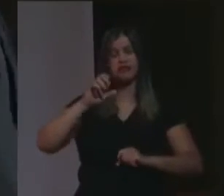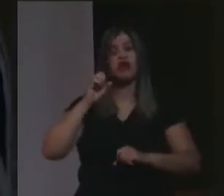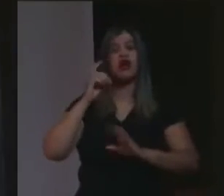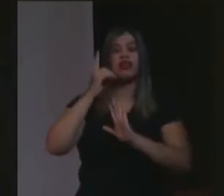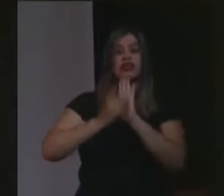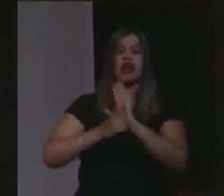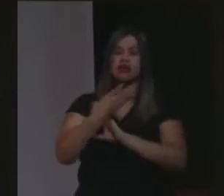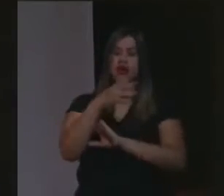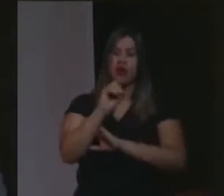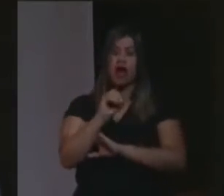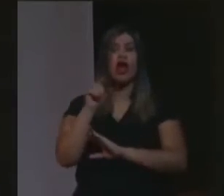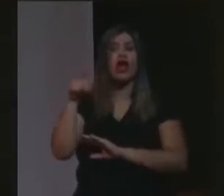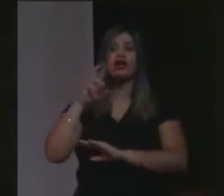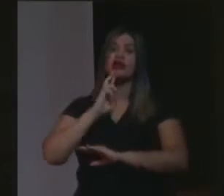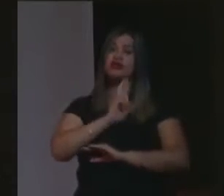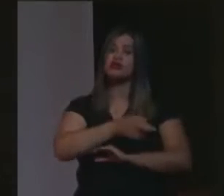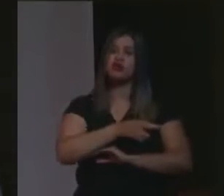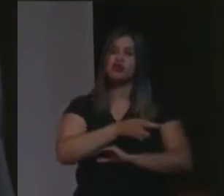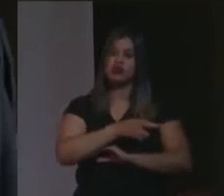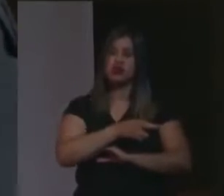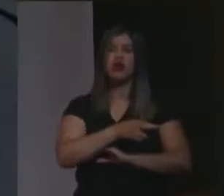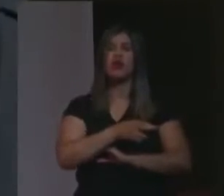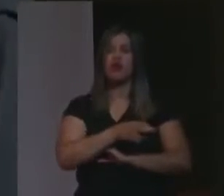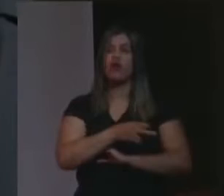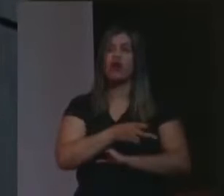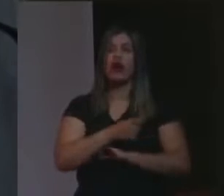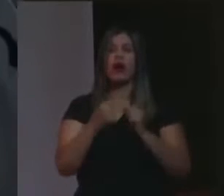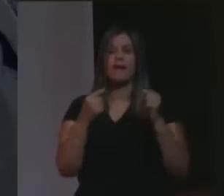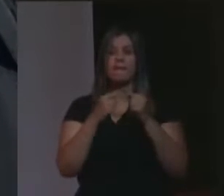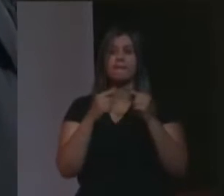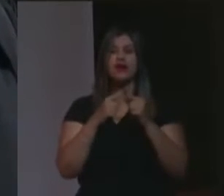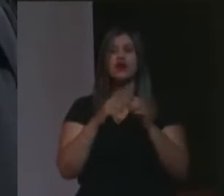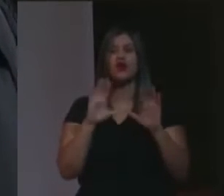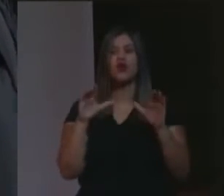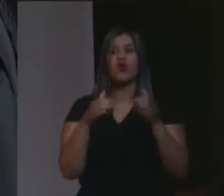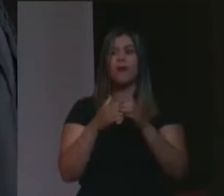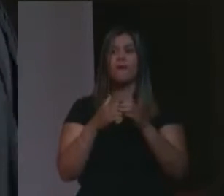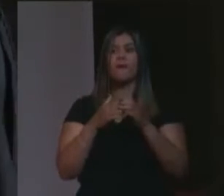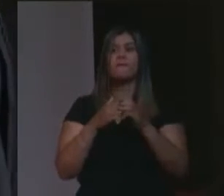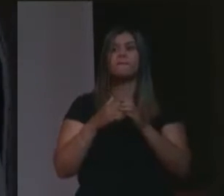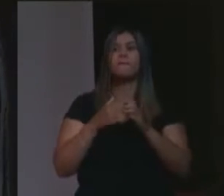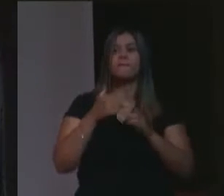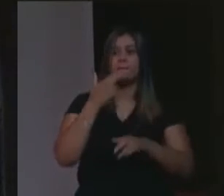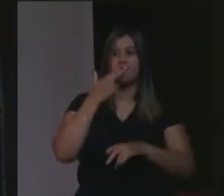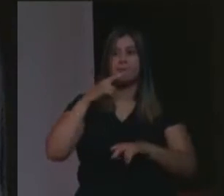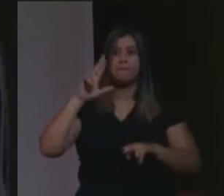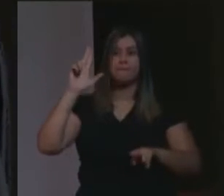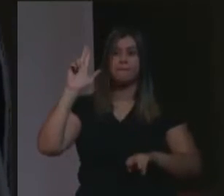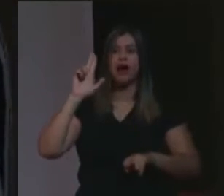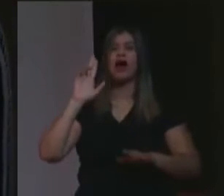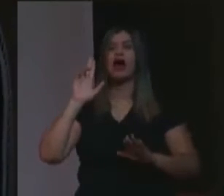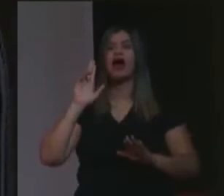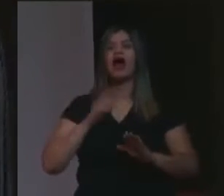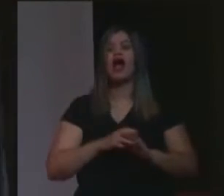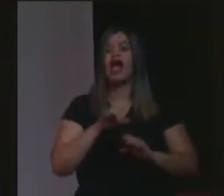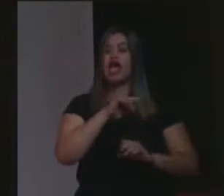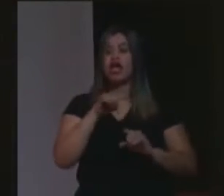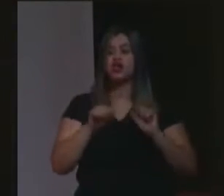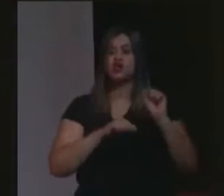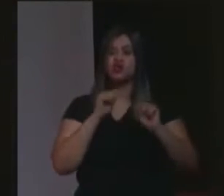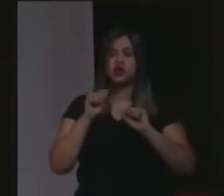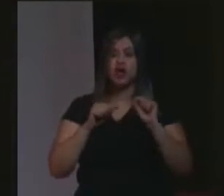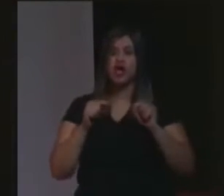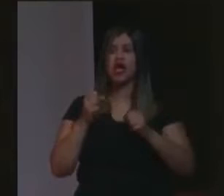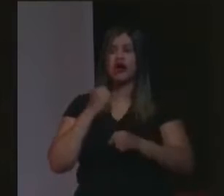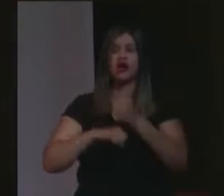tenha cunhado esse termo para responder às agressões dos nazistas na Segunda Guerra Mundial, ele na verdade cunha esse termo, ele cria esse termo em